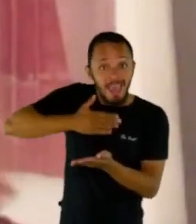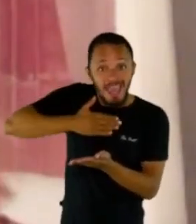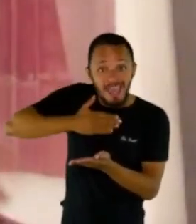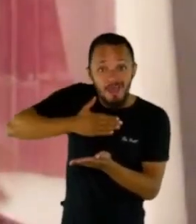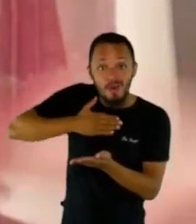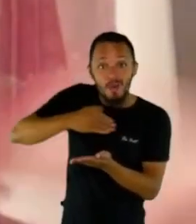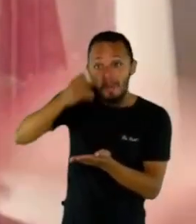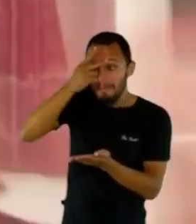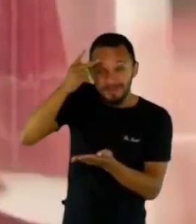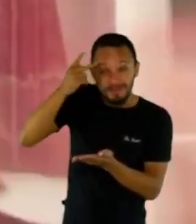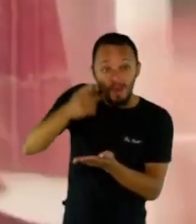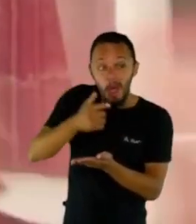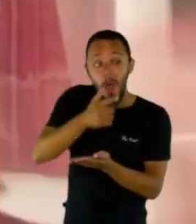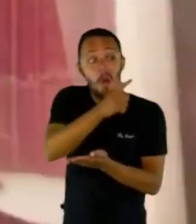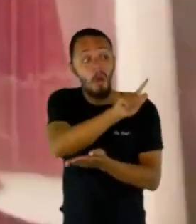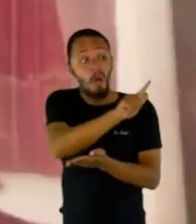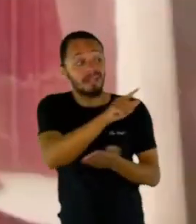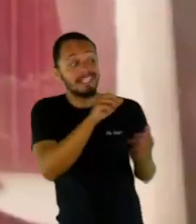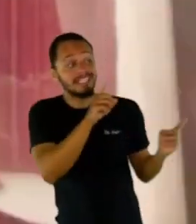você. Então, falo assim,